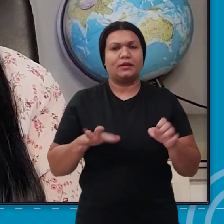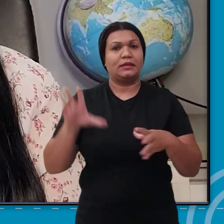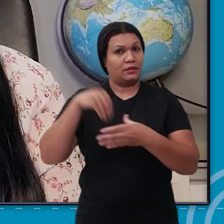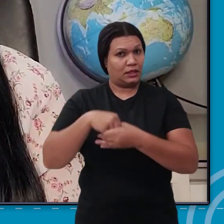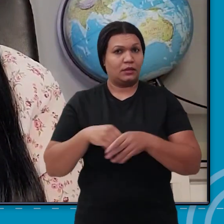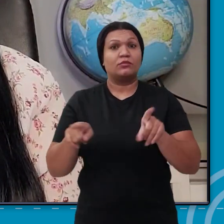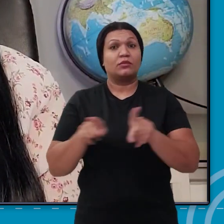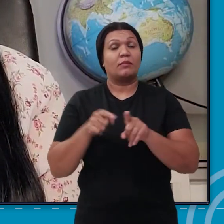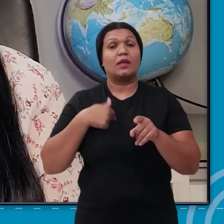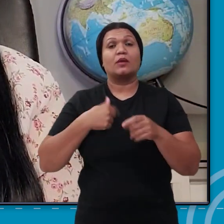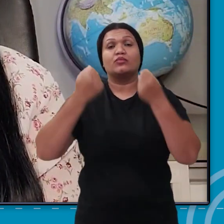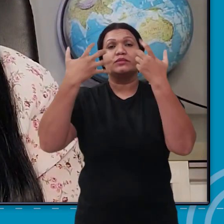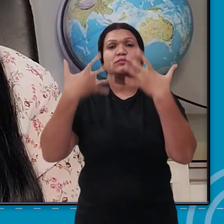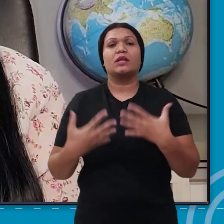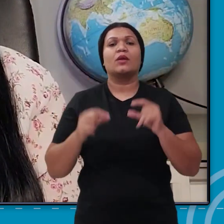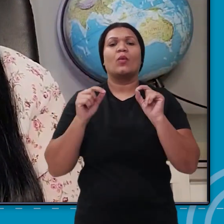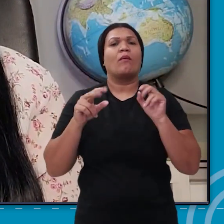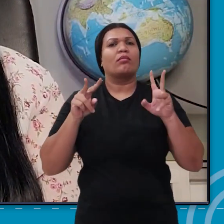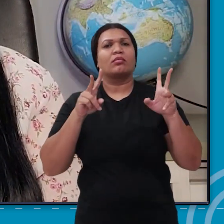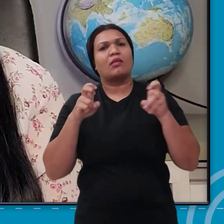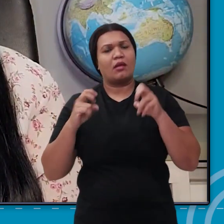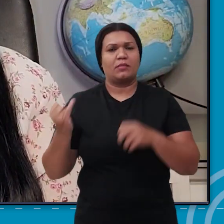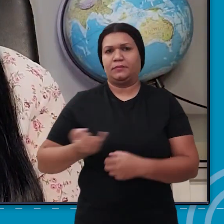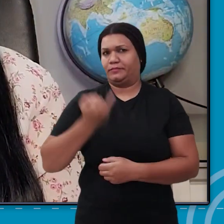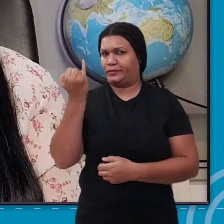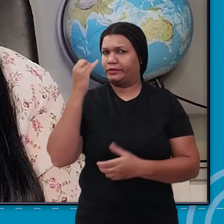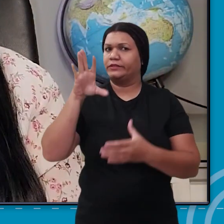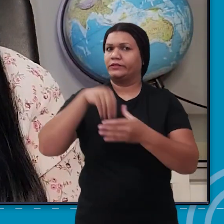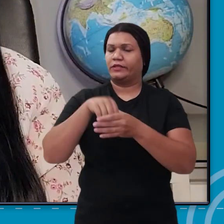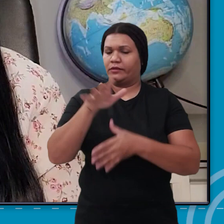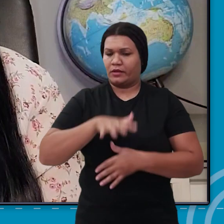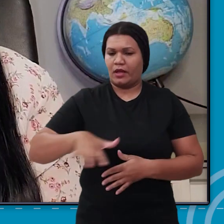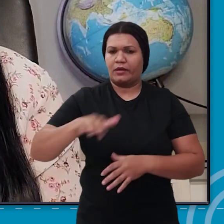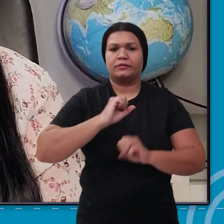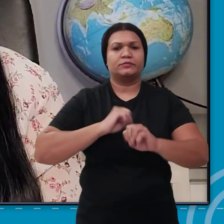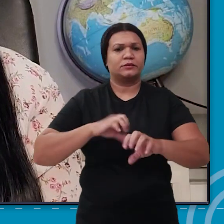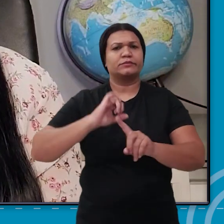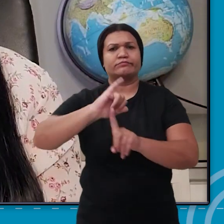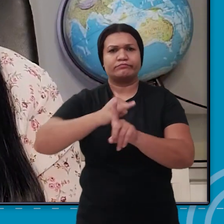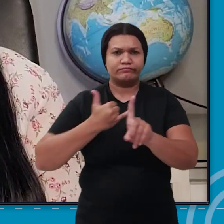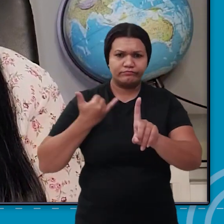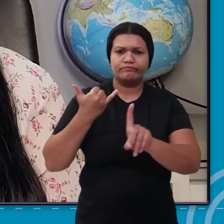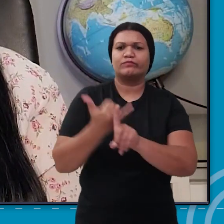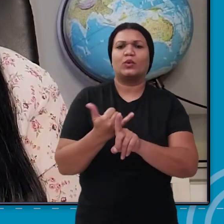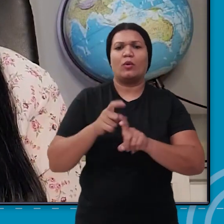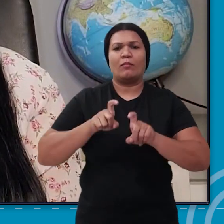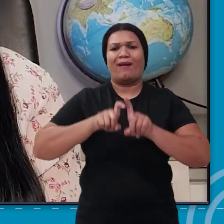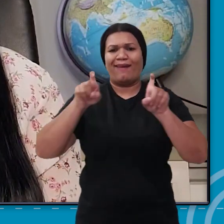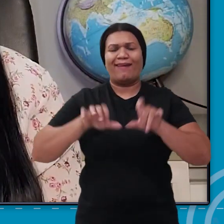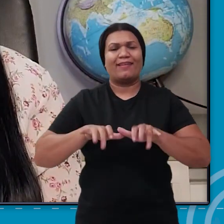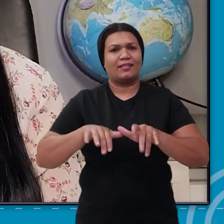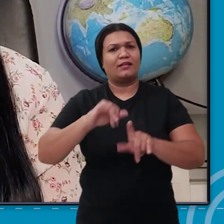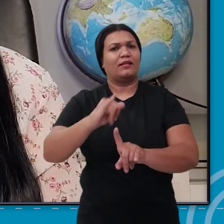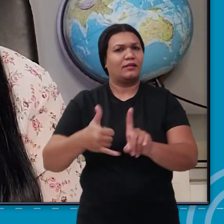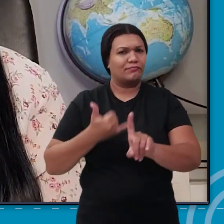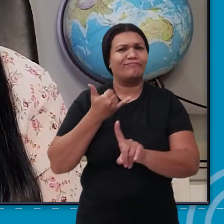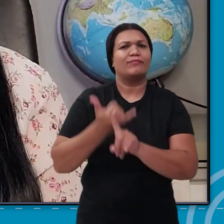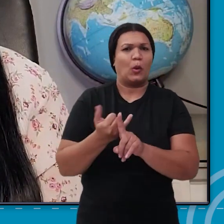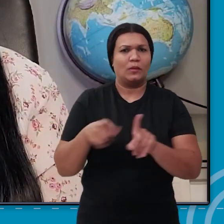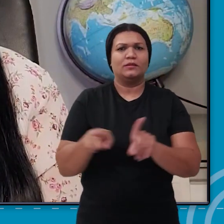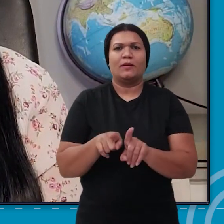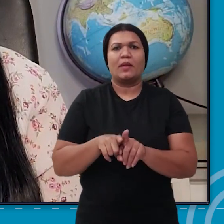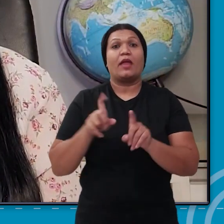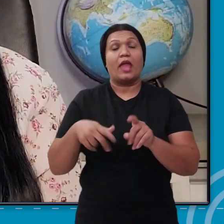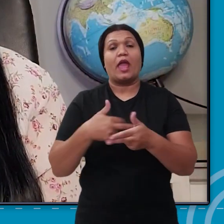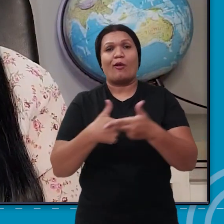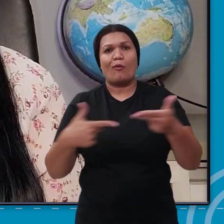também sobre temas relevantes dentro da educação, como bullying, cyberbullying, que são ações criminosas e que merecem